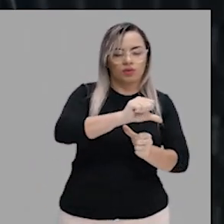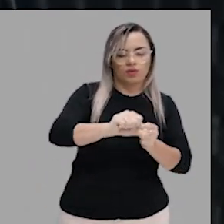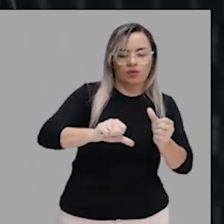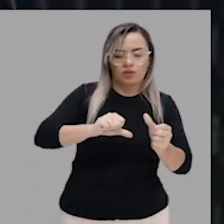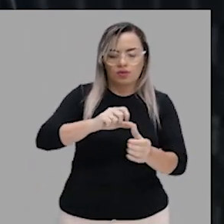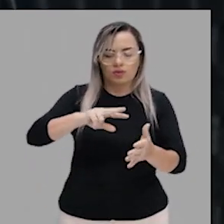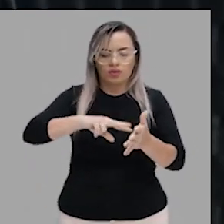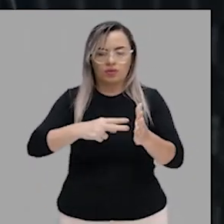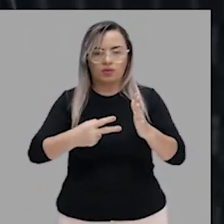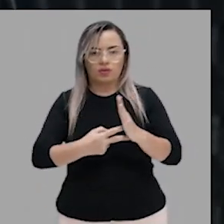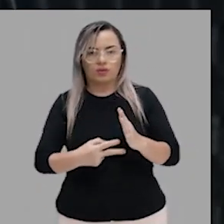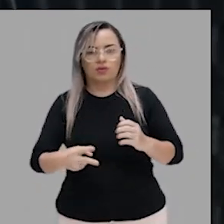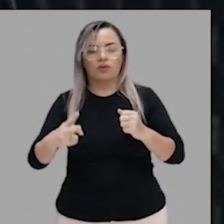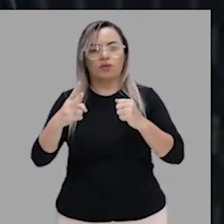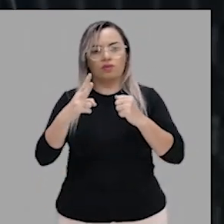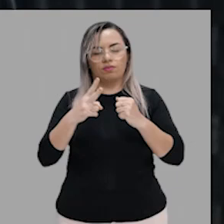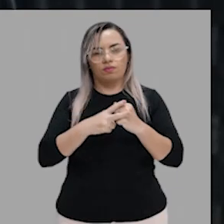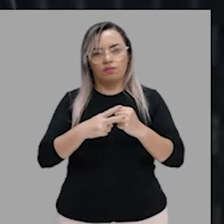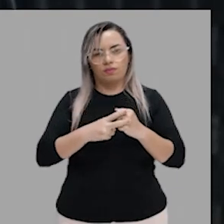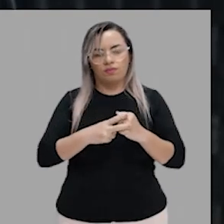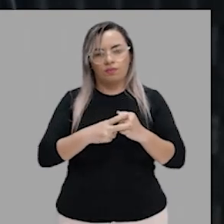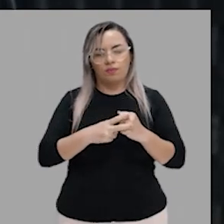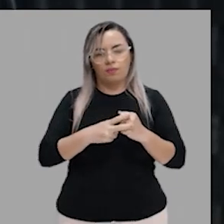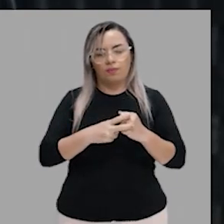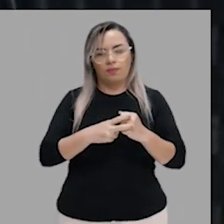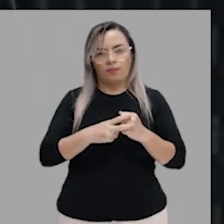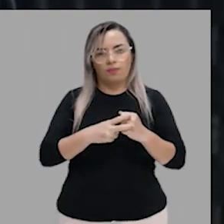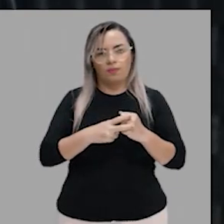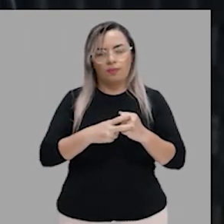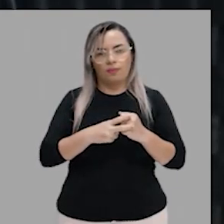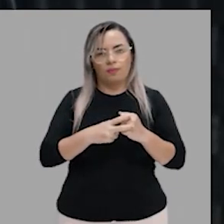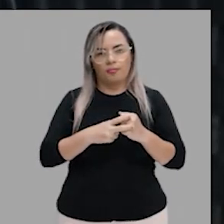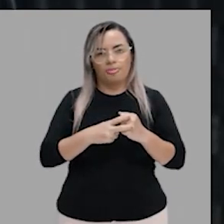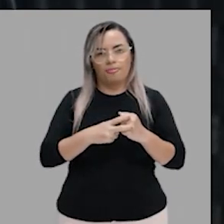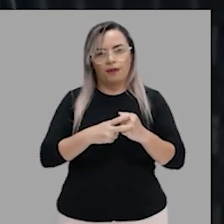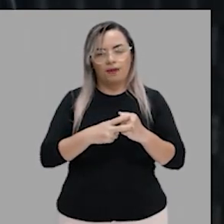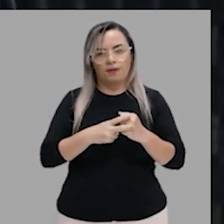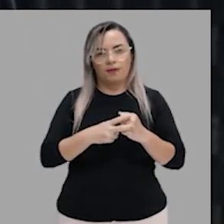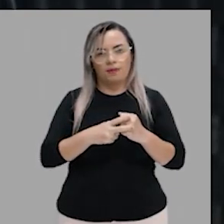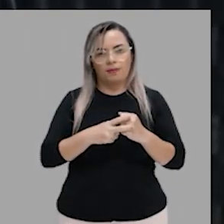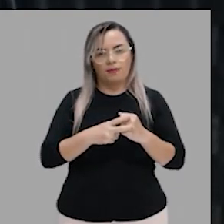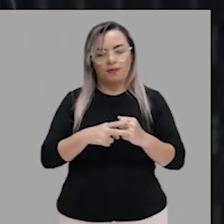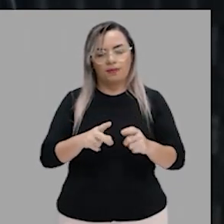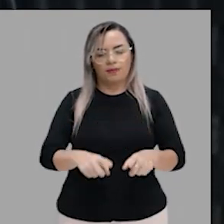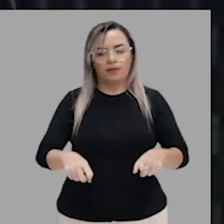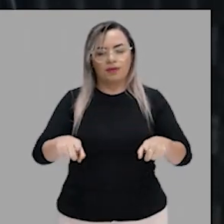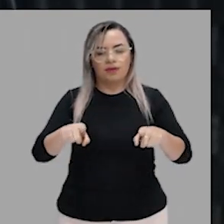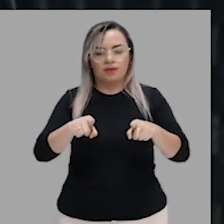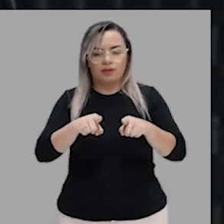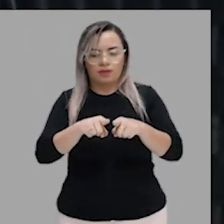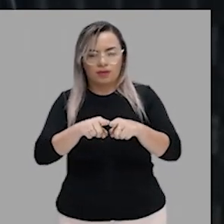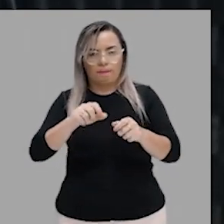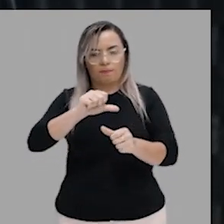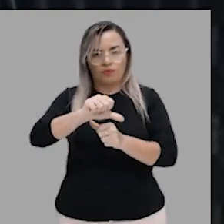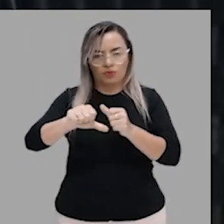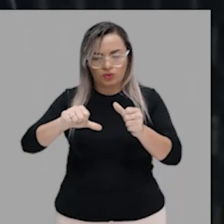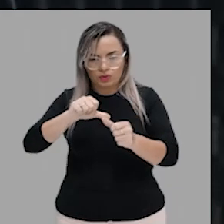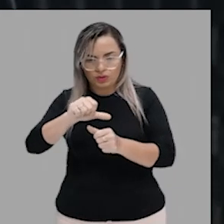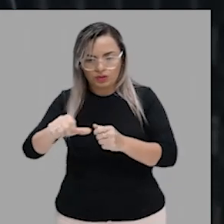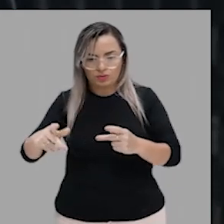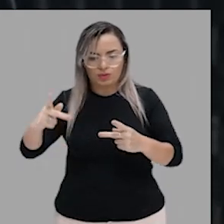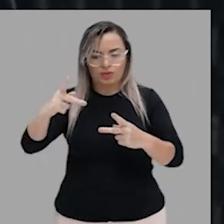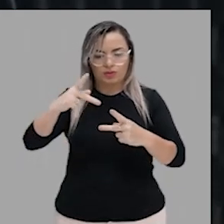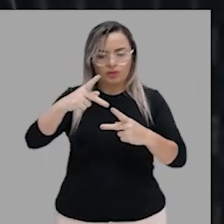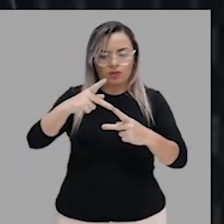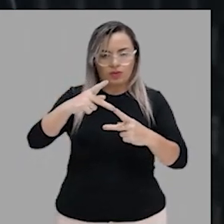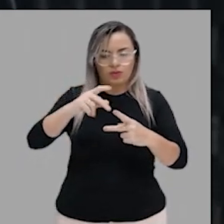sentido do verbo, há também mudança ou ausência de preposição. Então, verbos